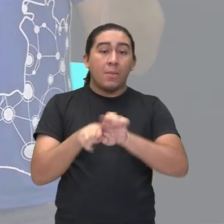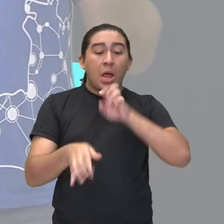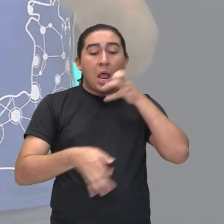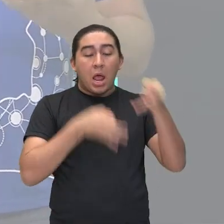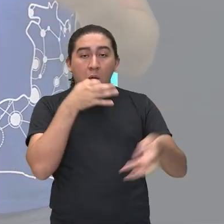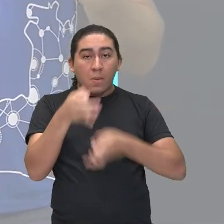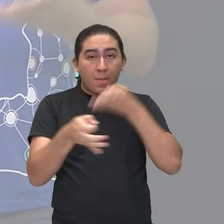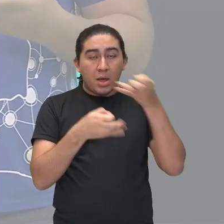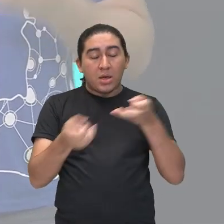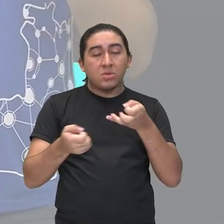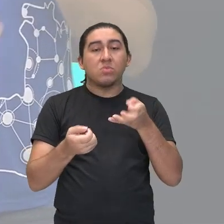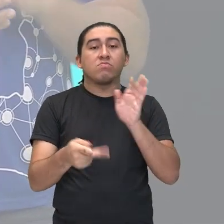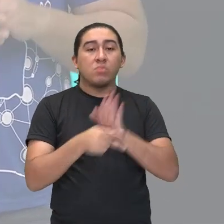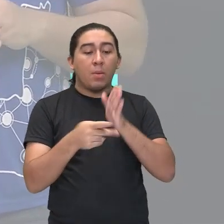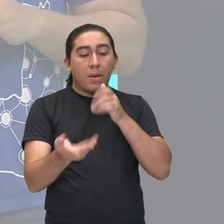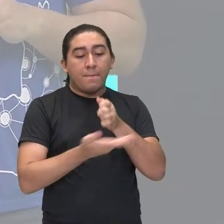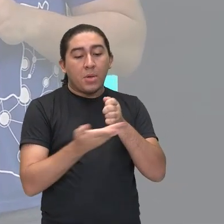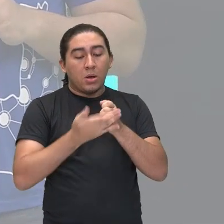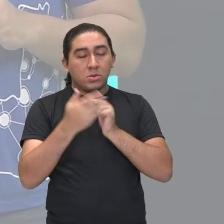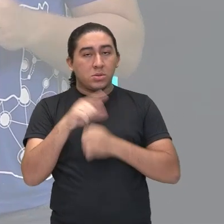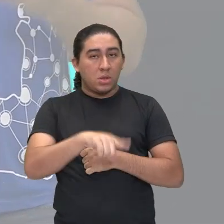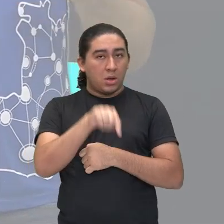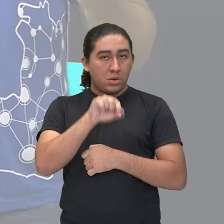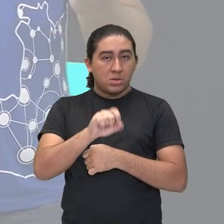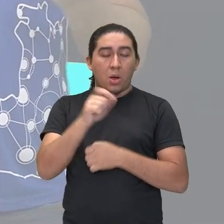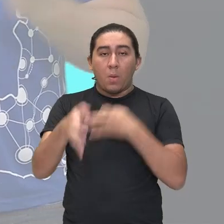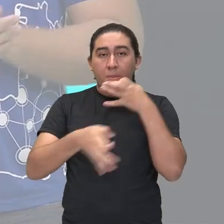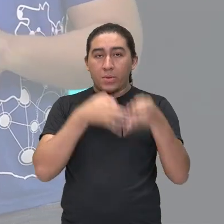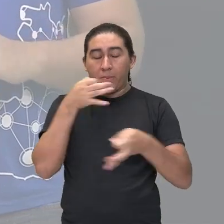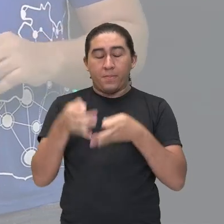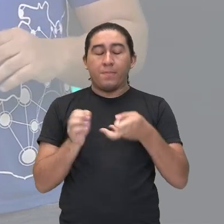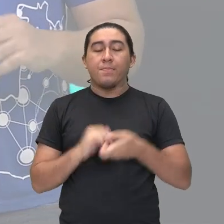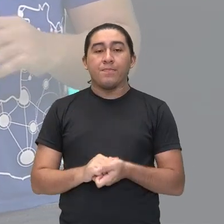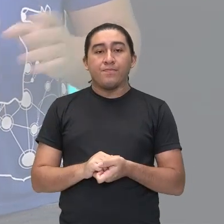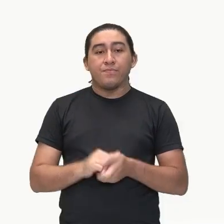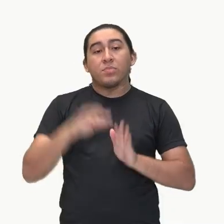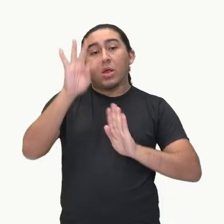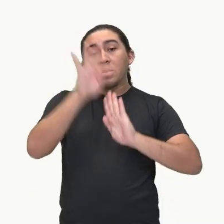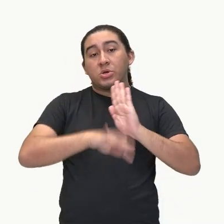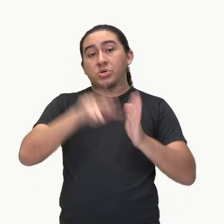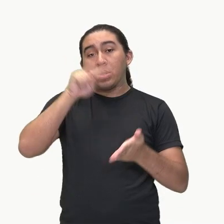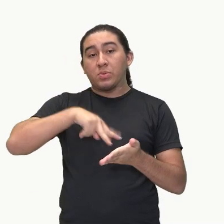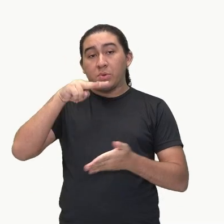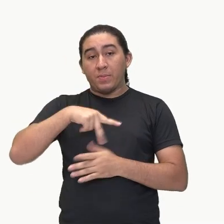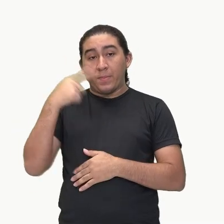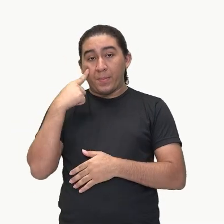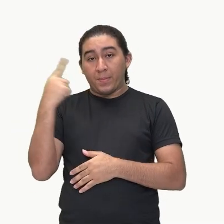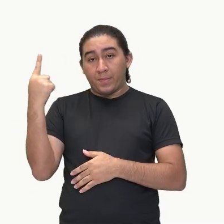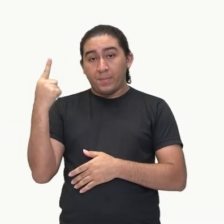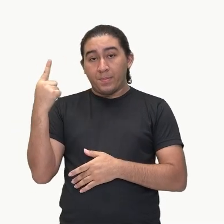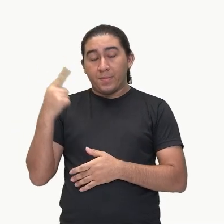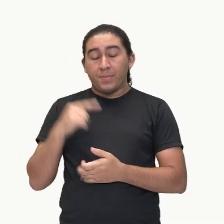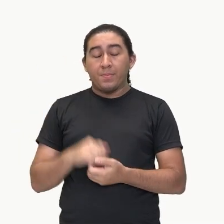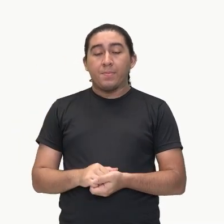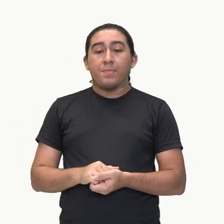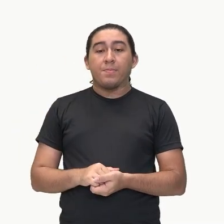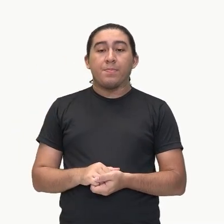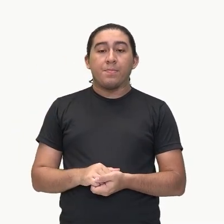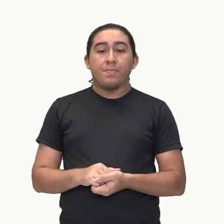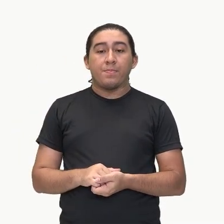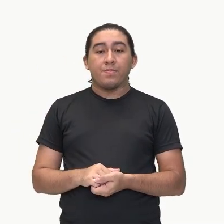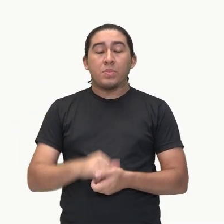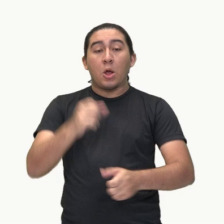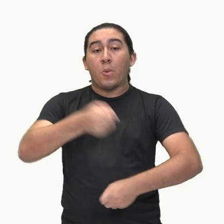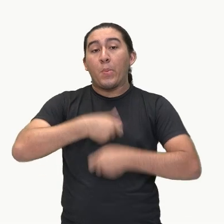que ele levanta para defender esse ponto de vista. Vamos ler o texto, colocando aí para vocês. O